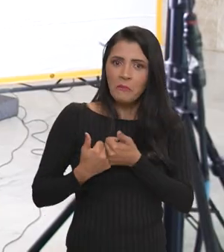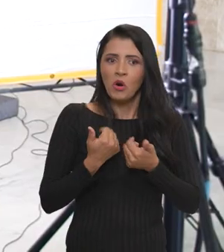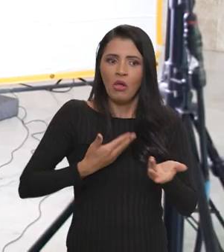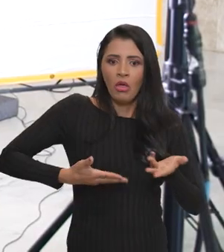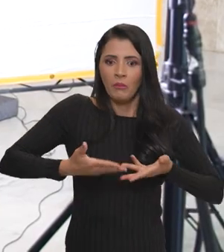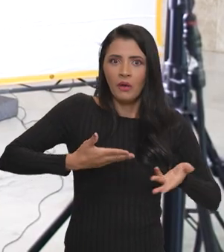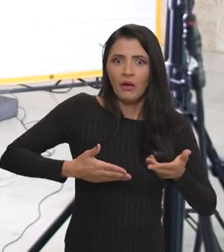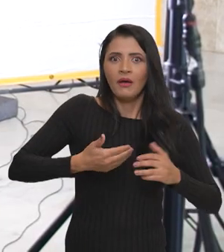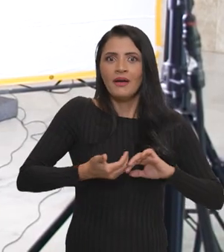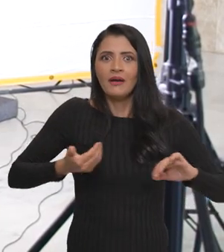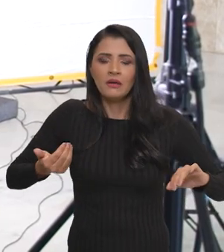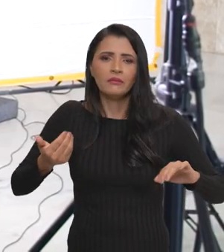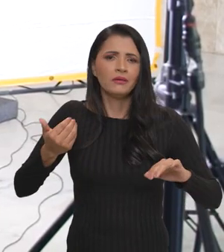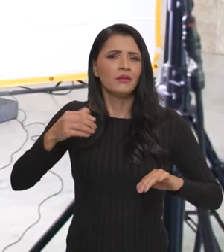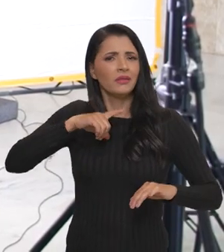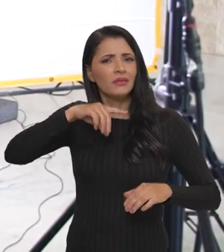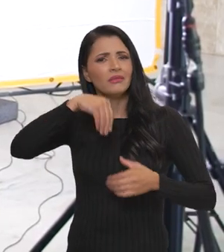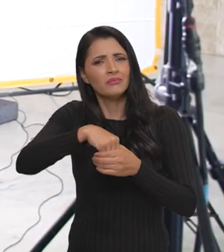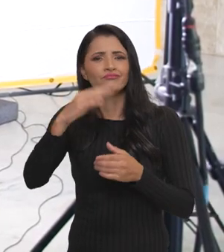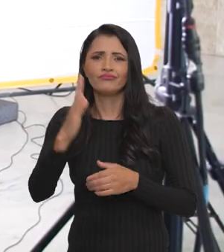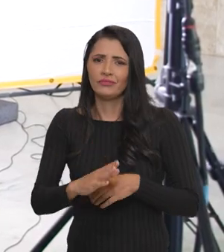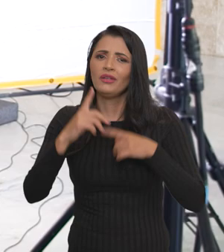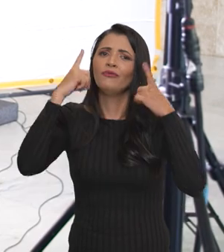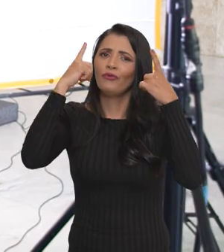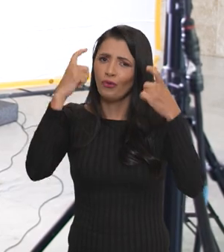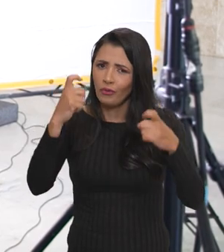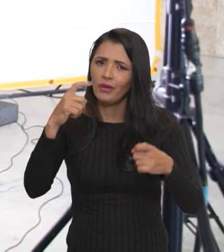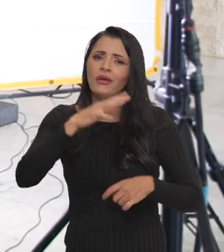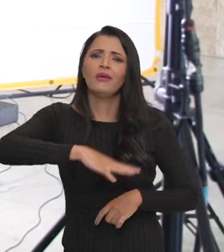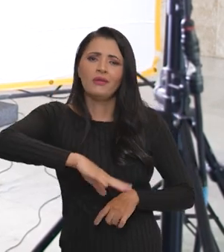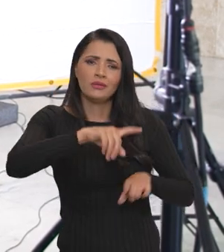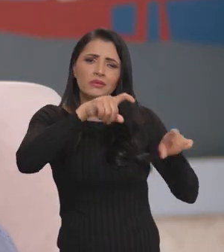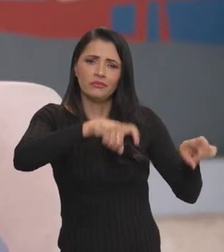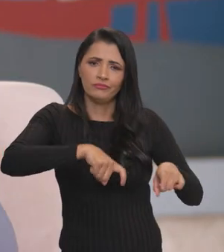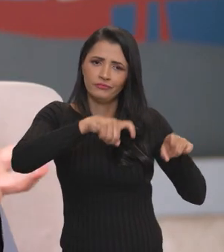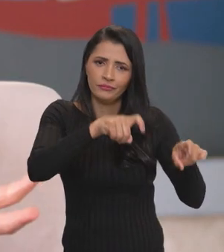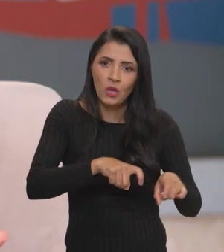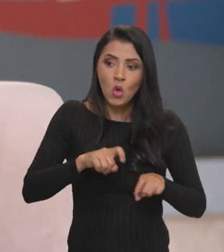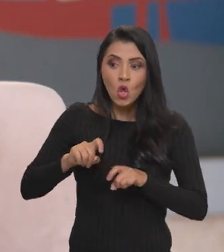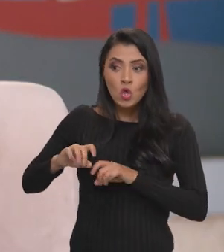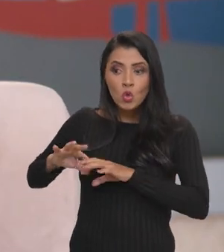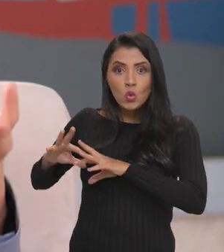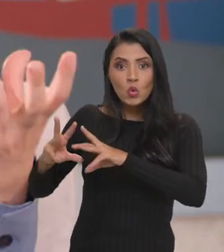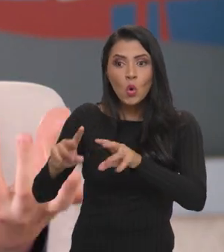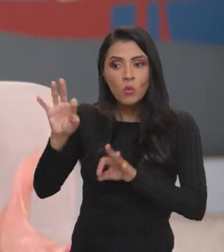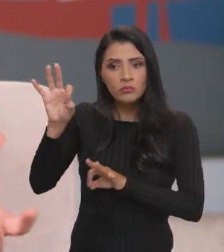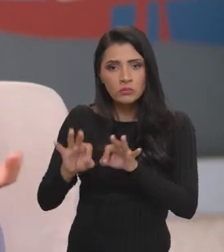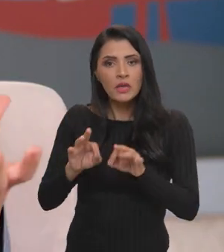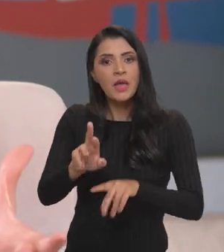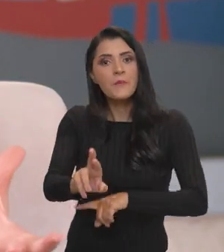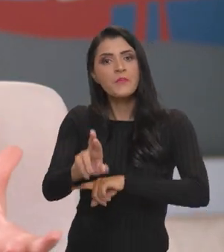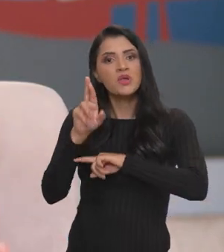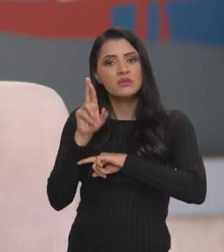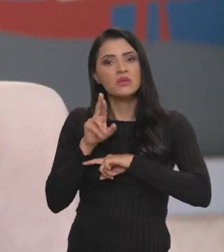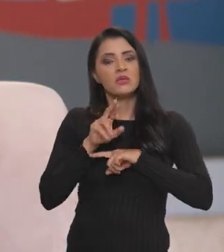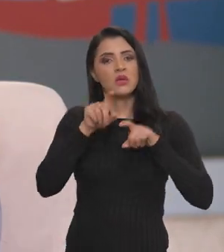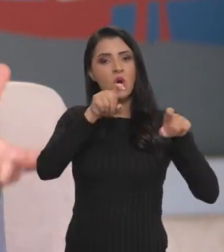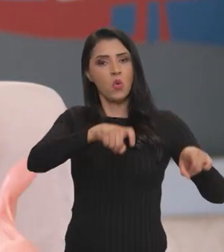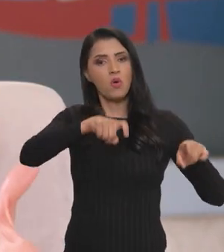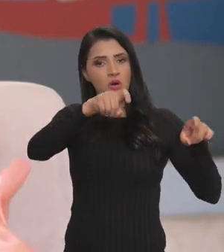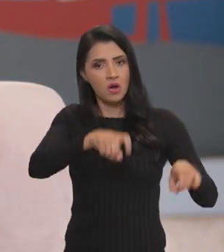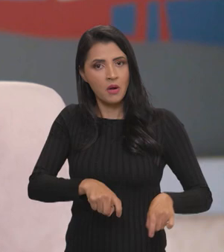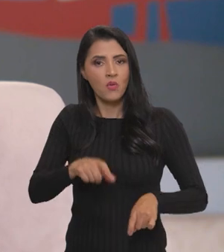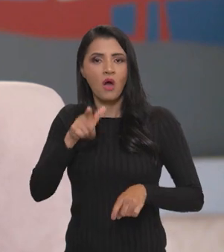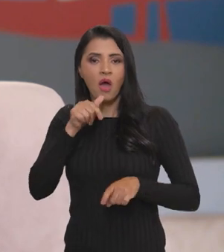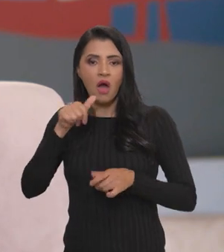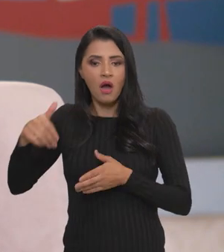agrários nesse país que tem tanta violência, infelizmente, no campo. Então, todas as organizações que representam o campo, as